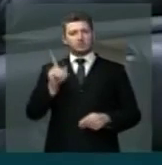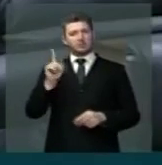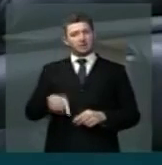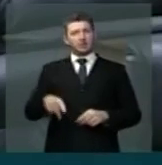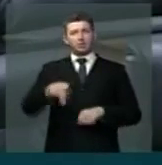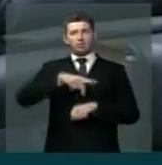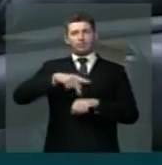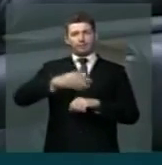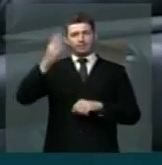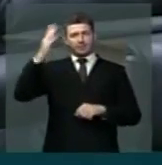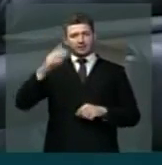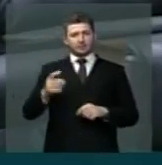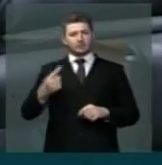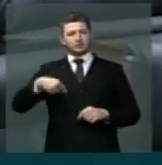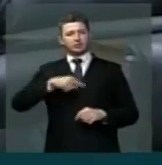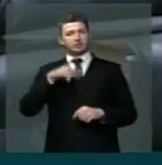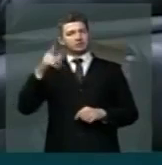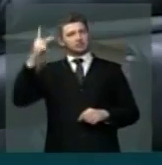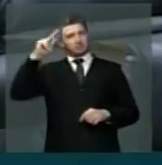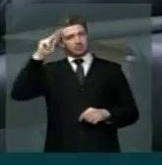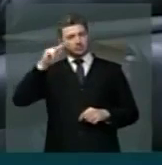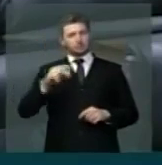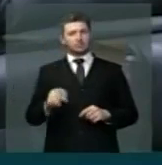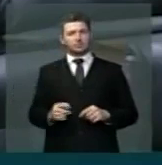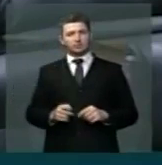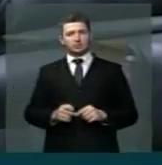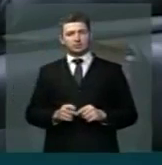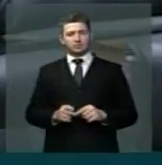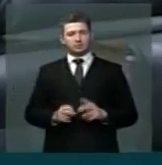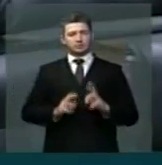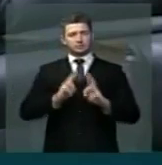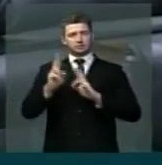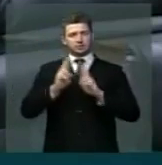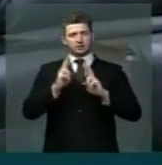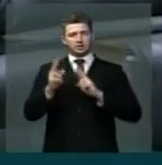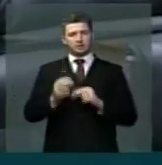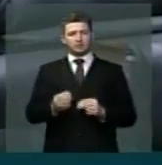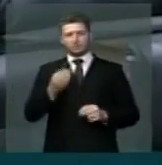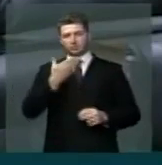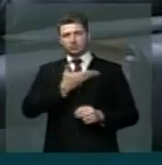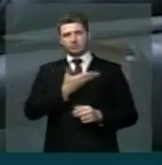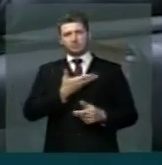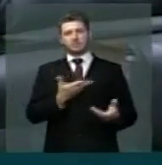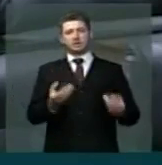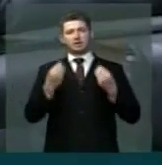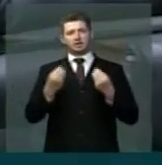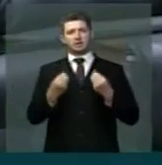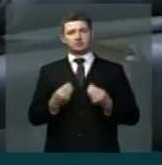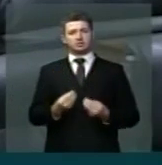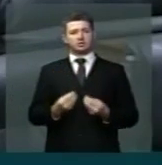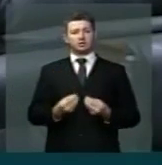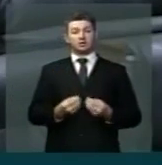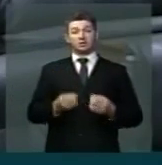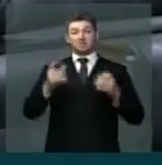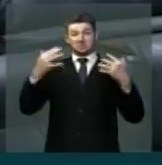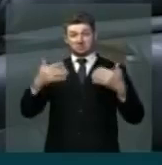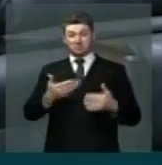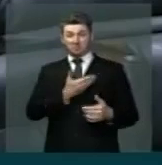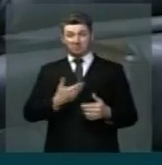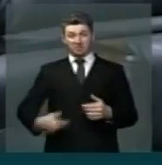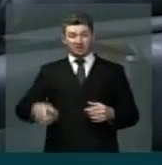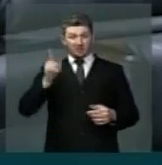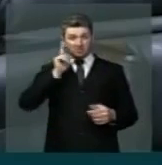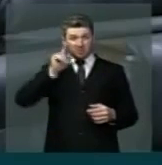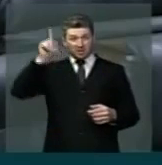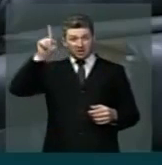nação com a qual temos uma histórica relação de amizade. As justificativas apresentadas pelo governo